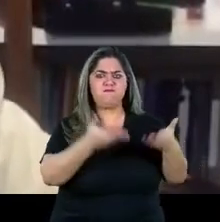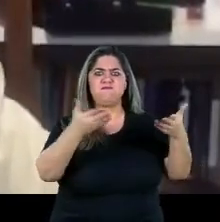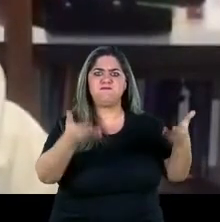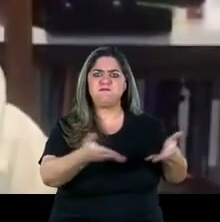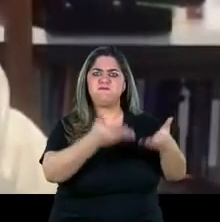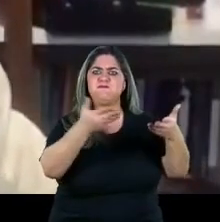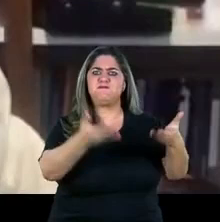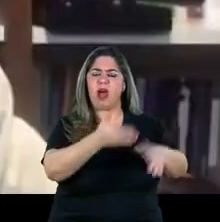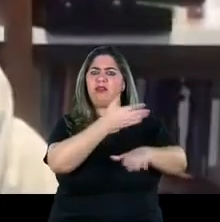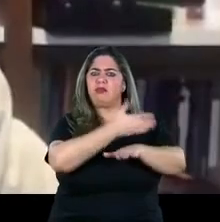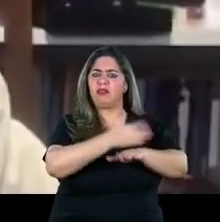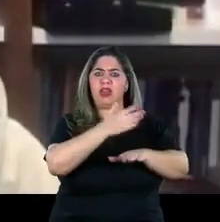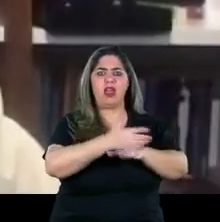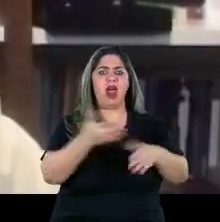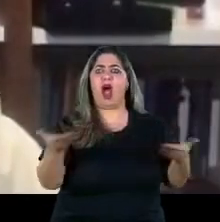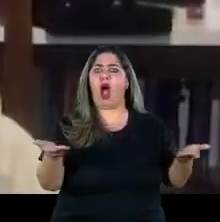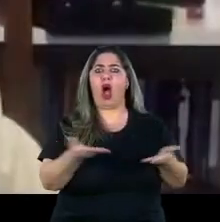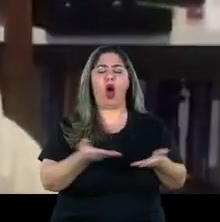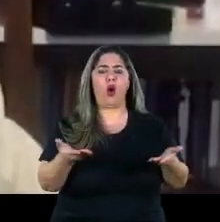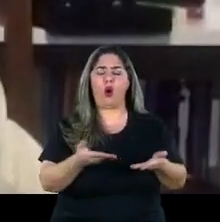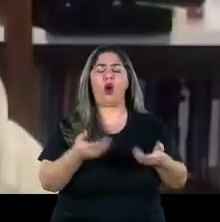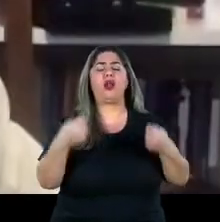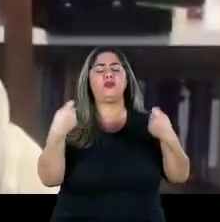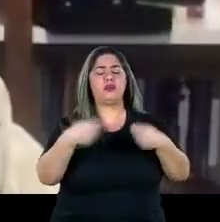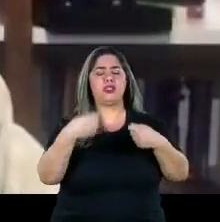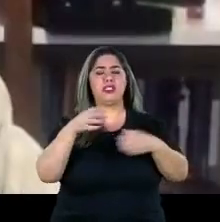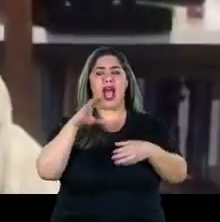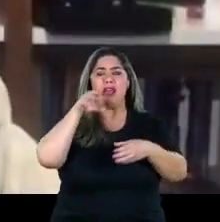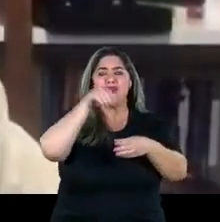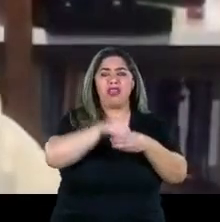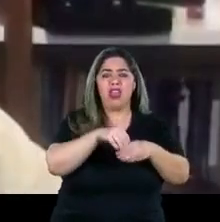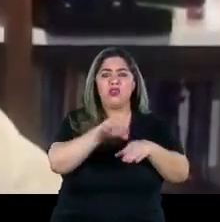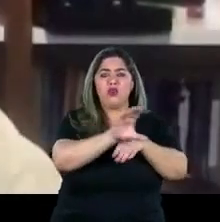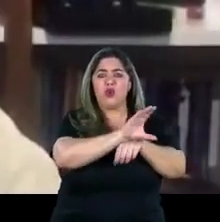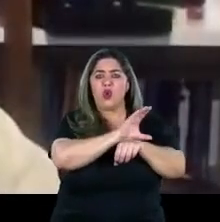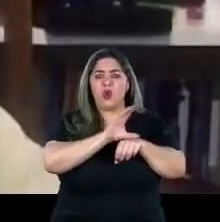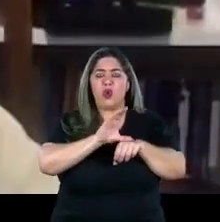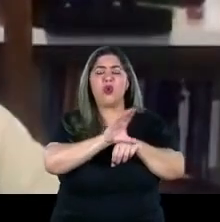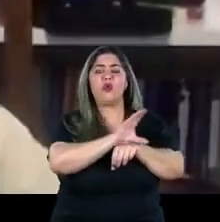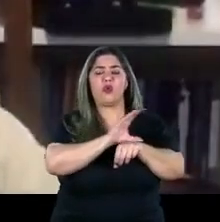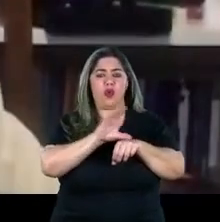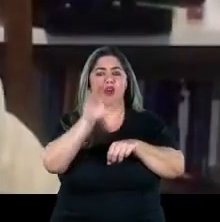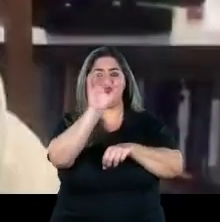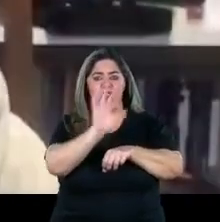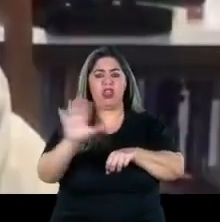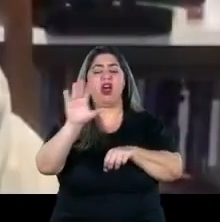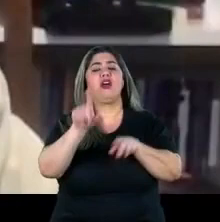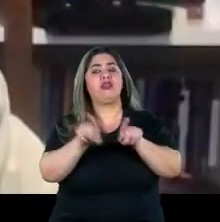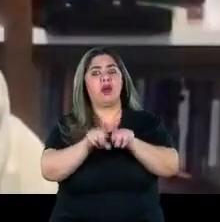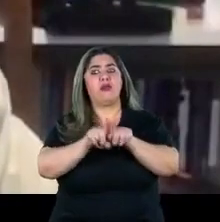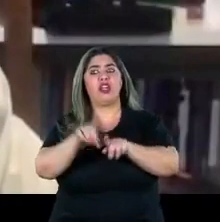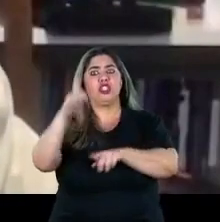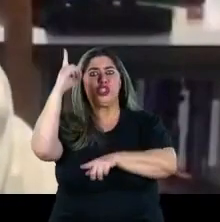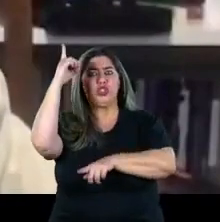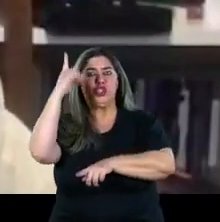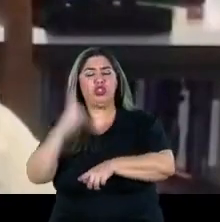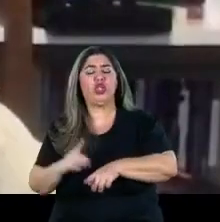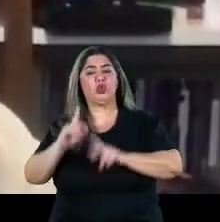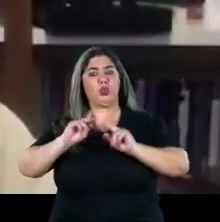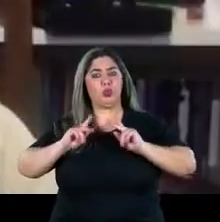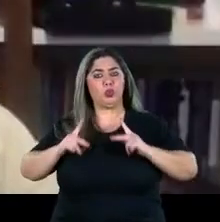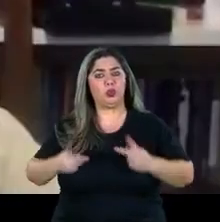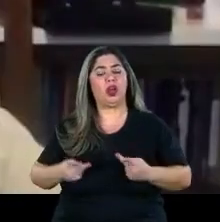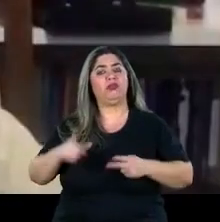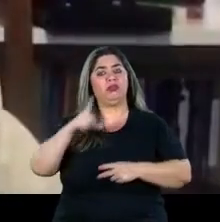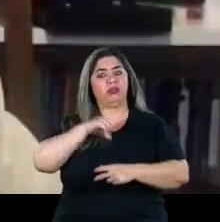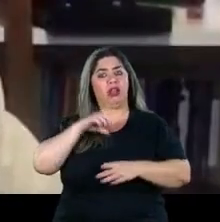consagradas já estão consagradas na constituição brasileira estão consagradas nos direitos fundamentais do ser humano